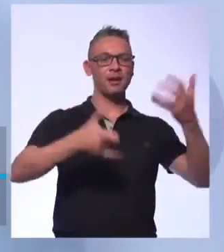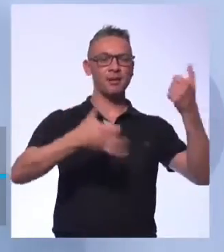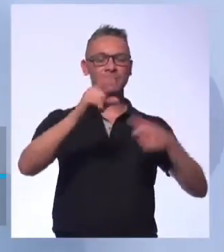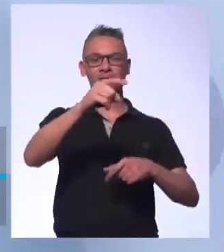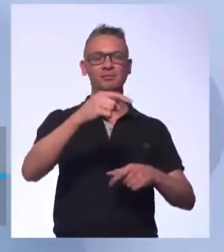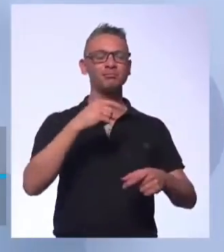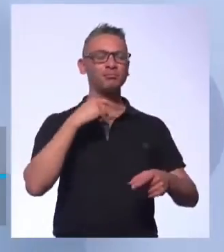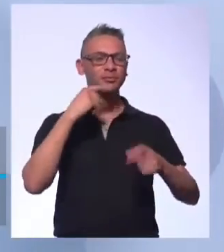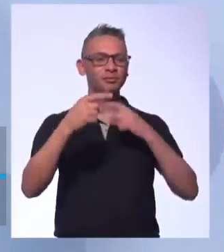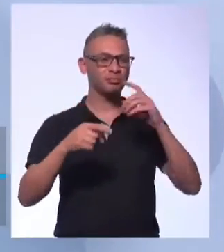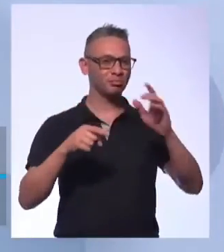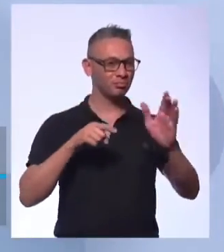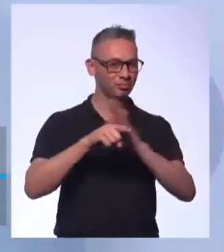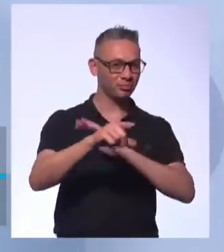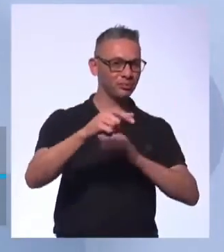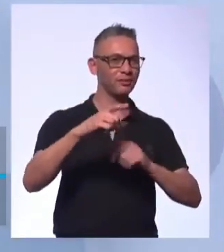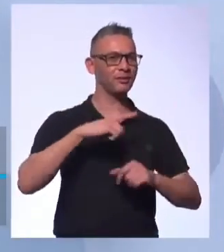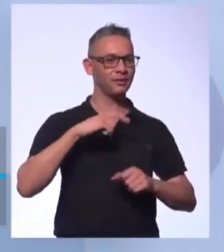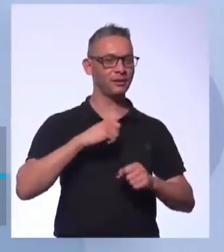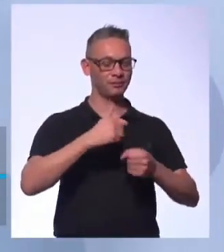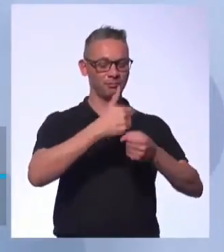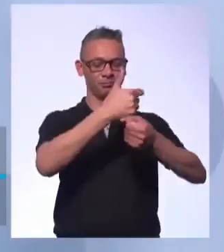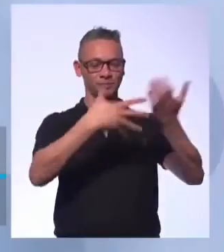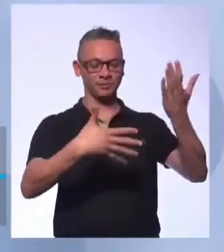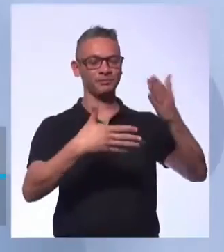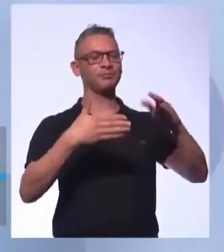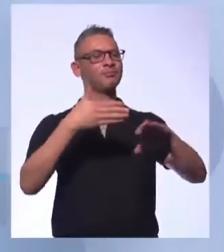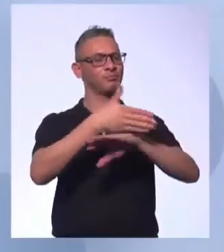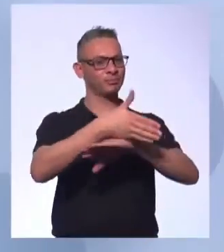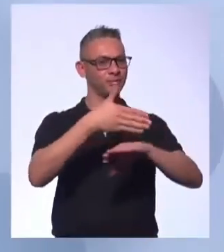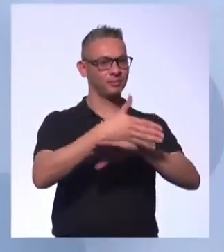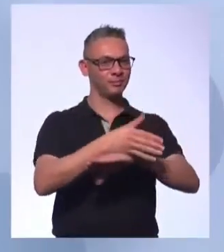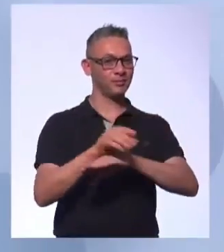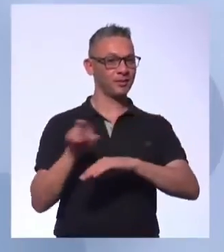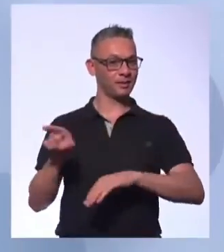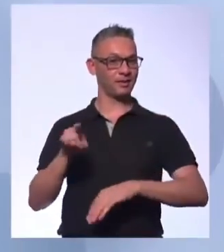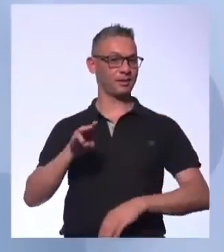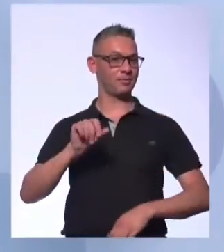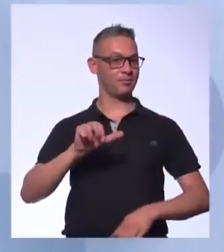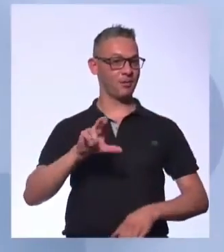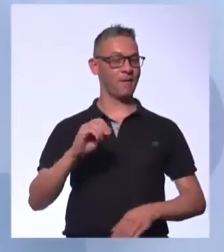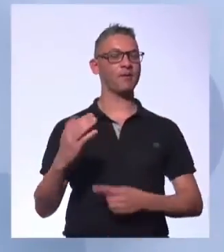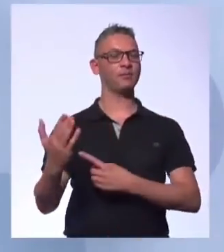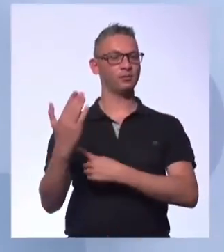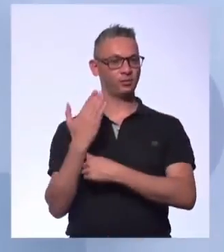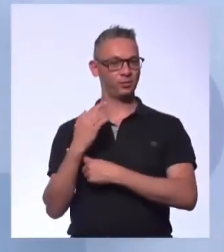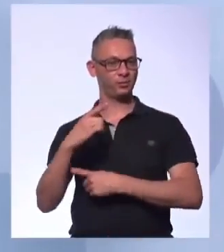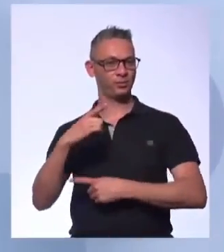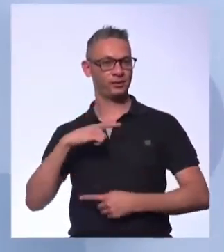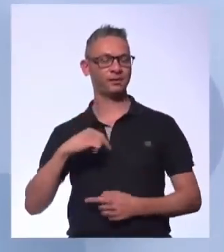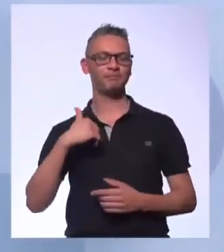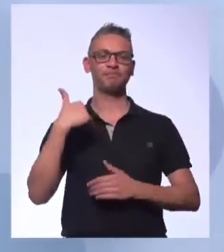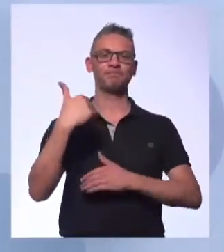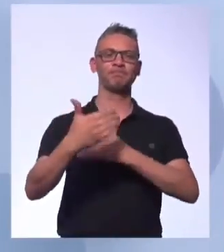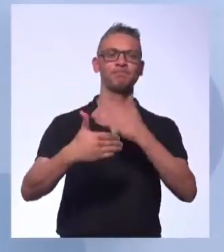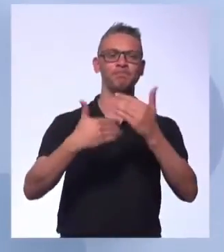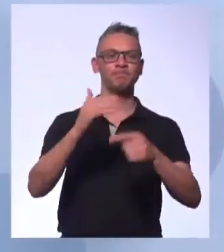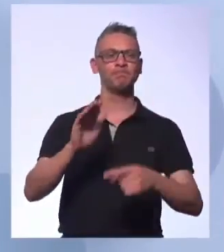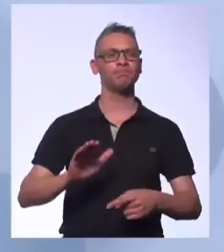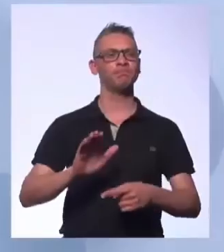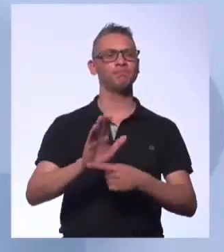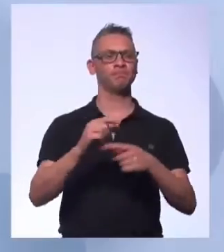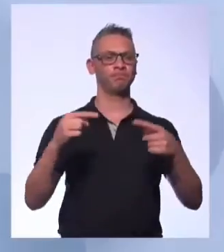algumas dúvidas, comentários, só levantar aqui. O Mauro está aqui do nosso lado para dar essa grande força. E à medida a gente vai trazendo essa